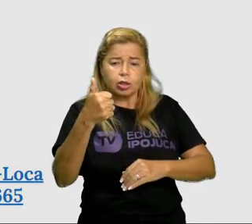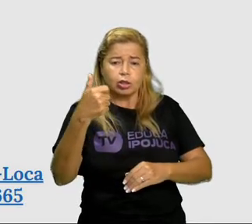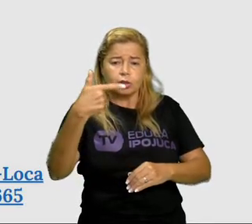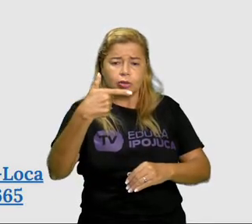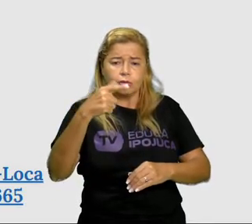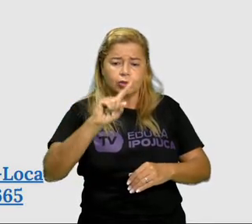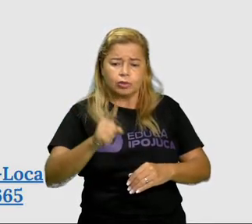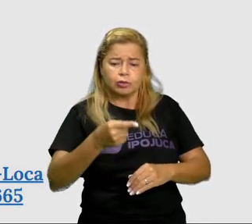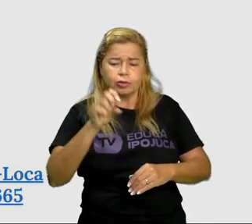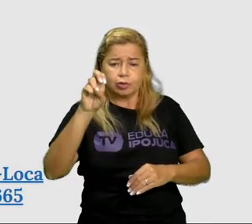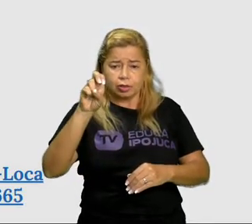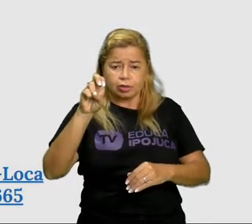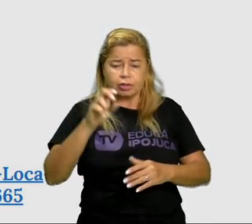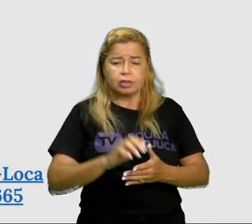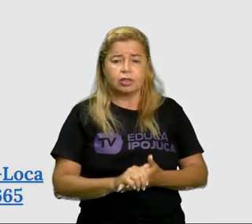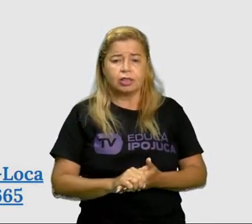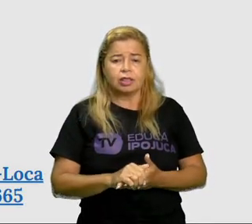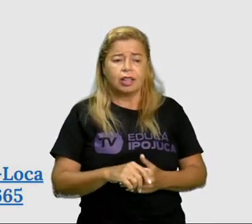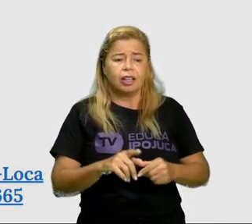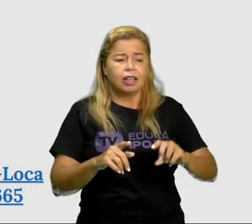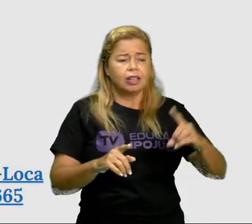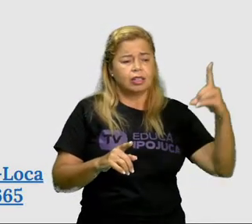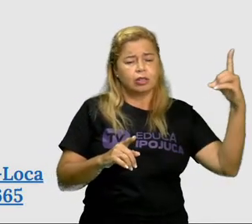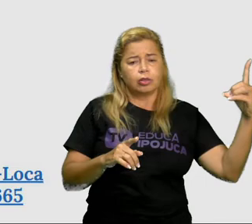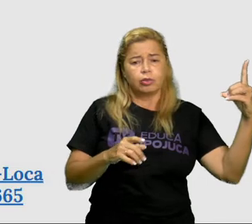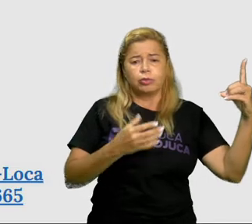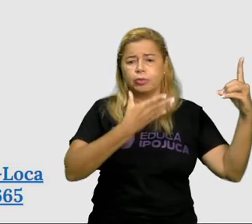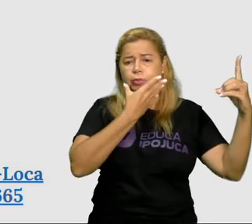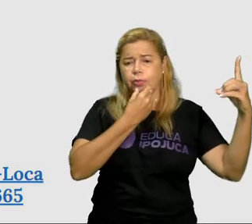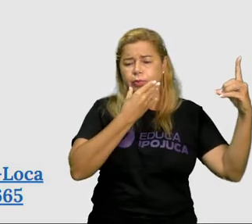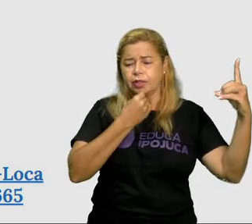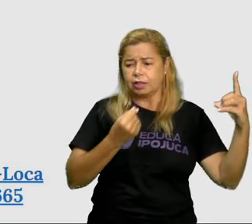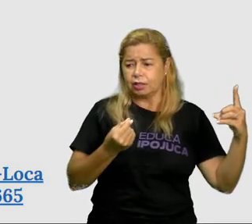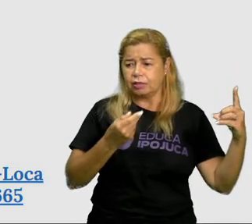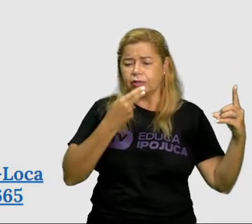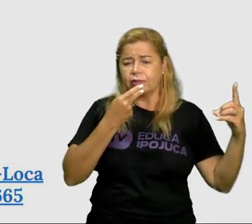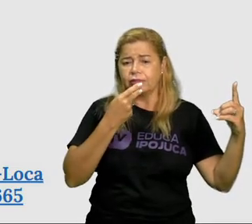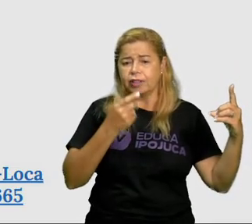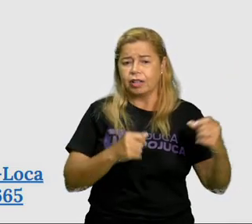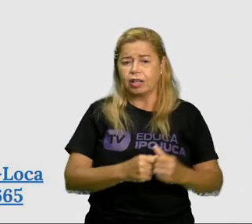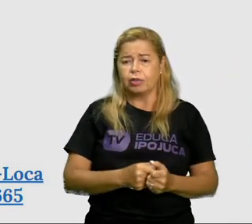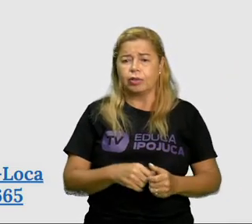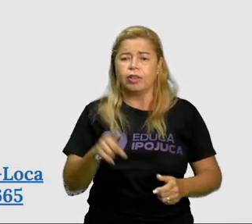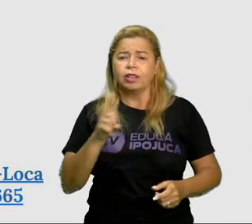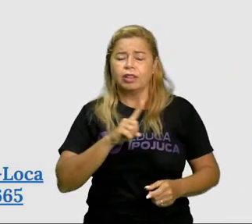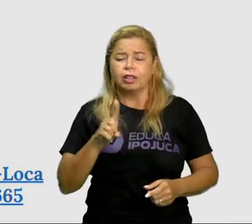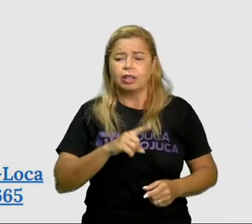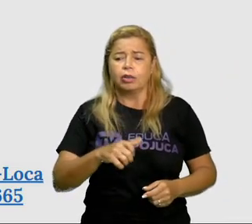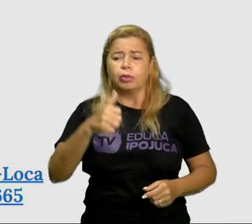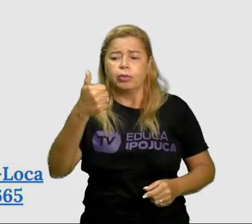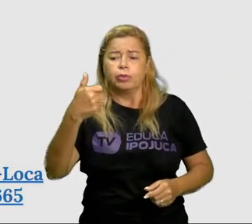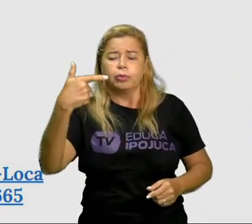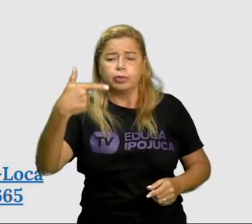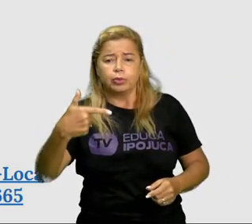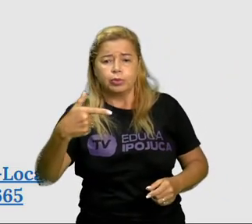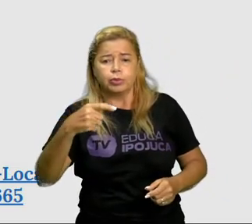Não, a seta aponta para o 12,05.